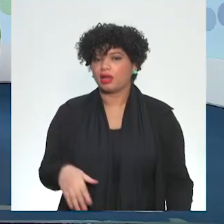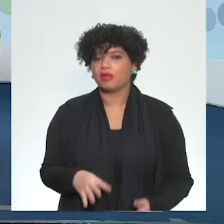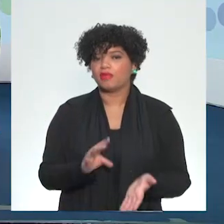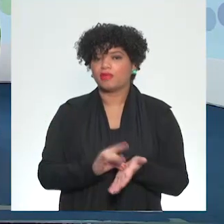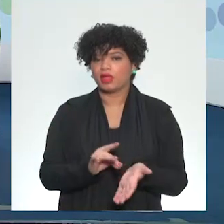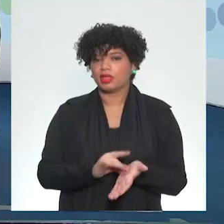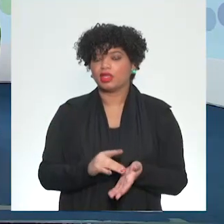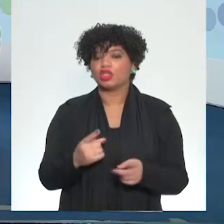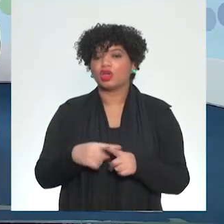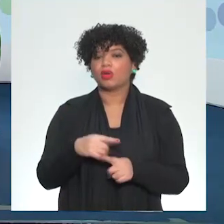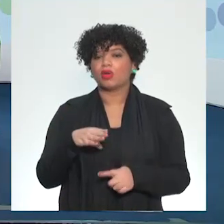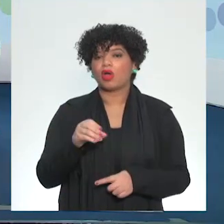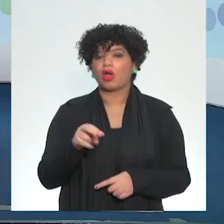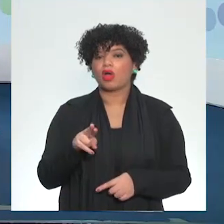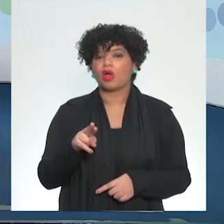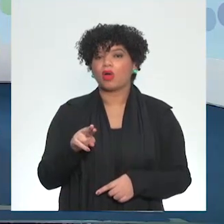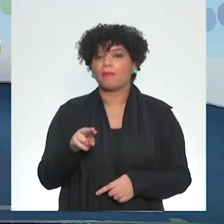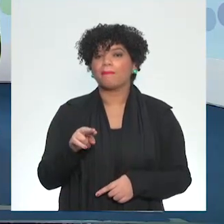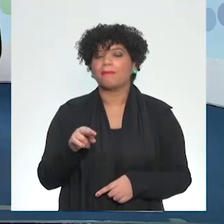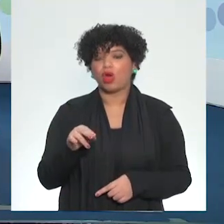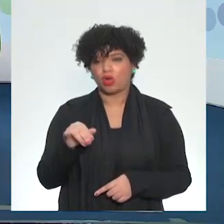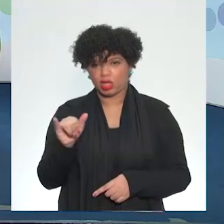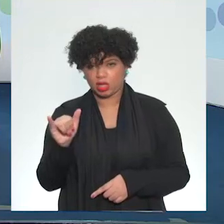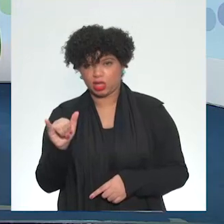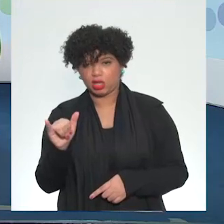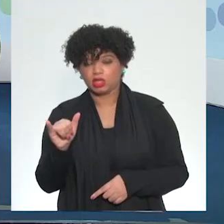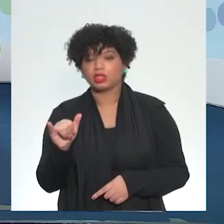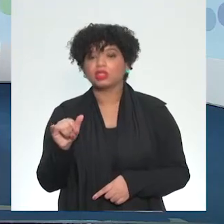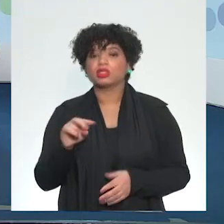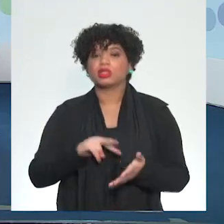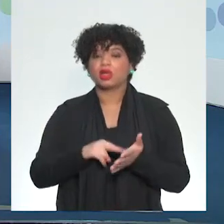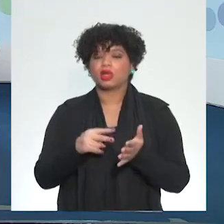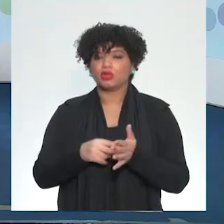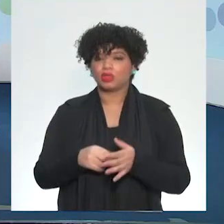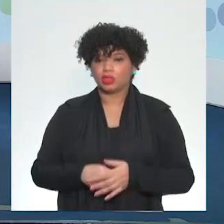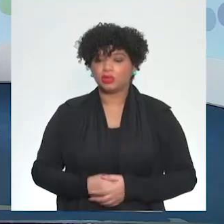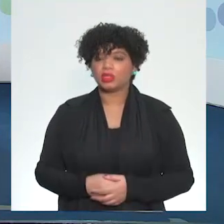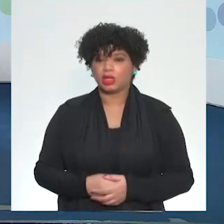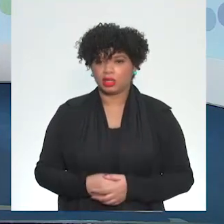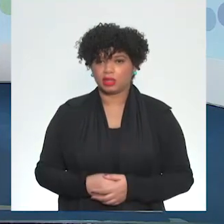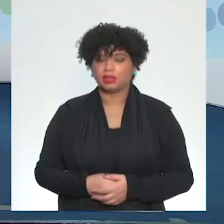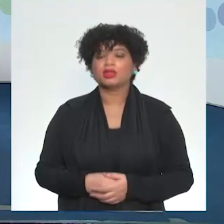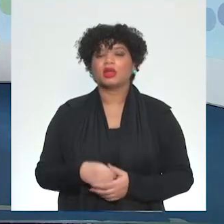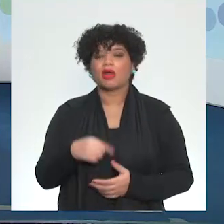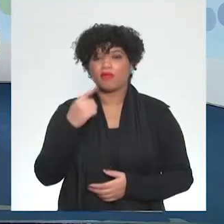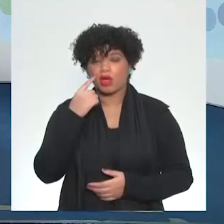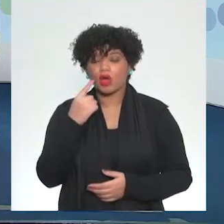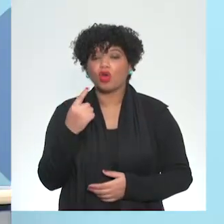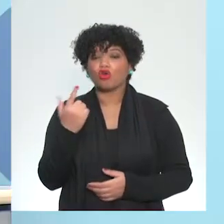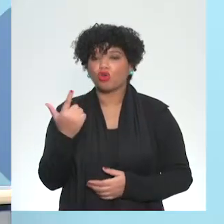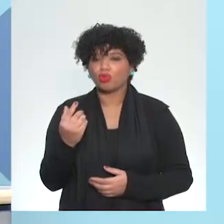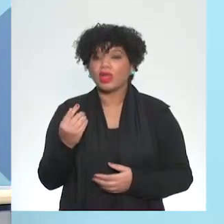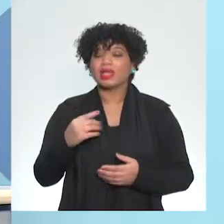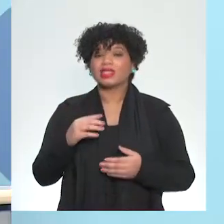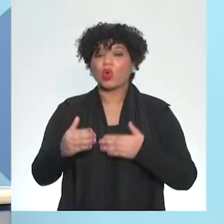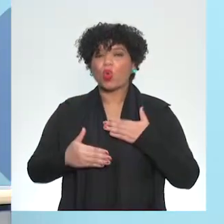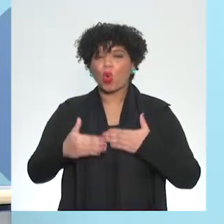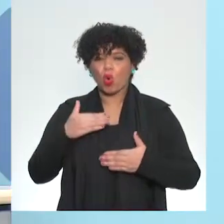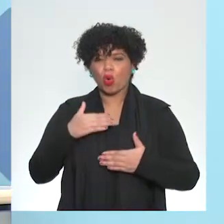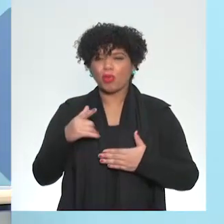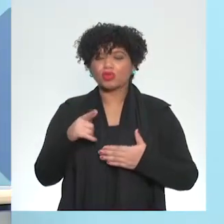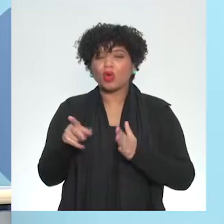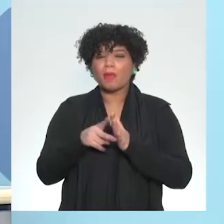página, porque body do inglês. Do inglês, body quer dizer corpo. Então, é o corpo do